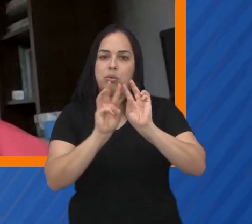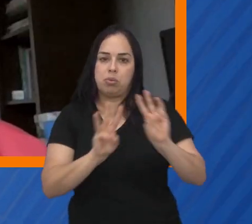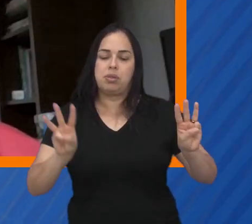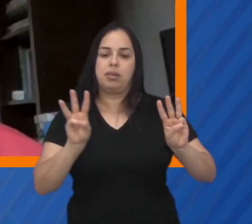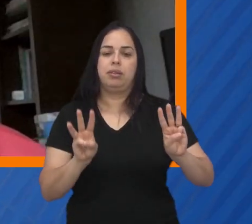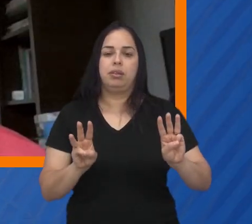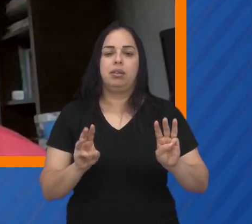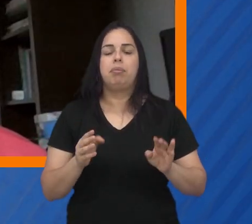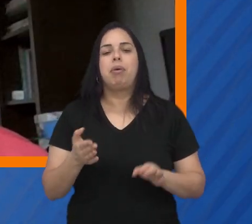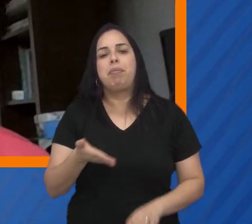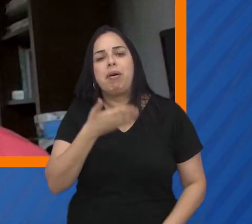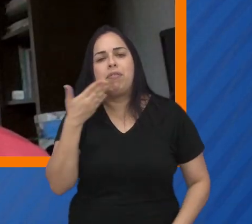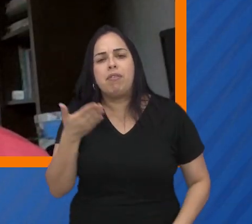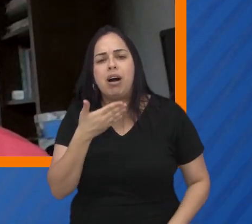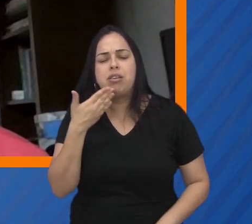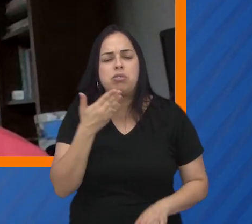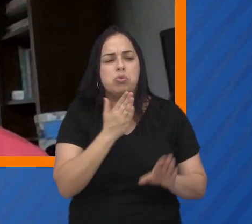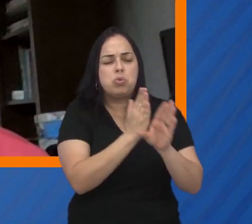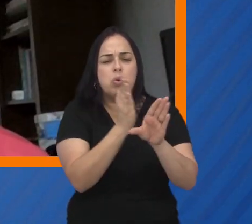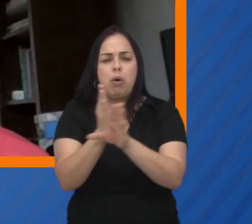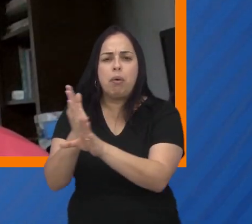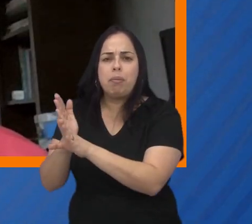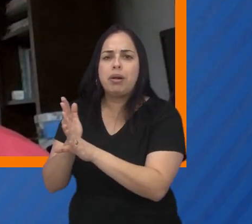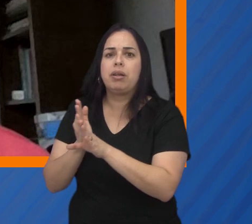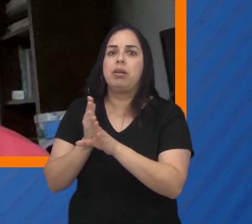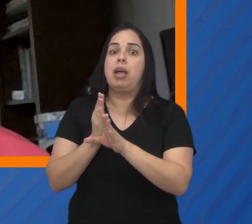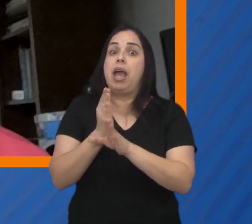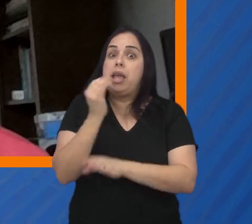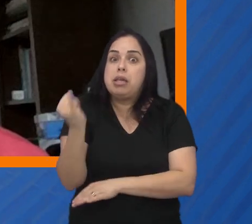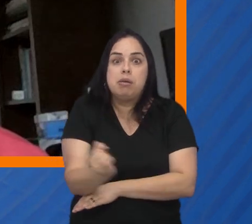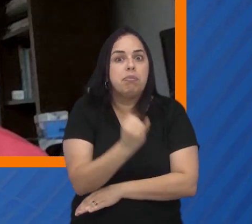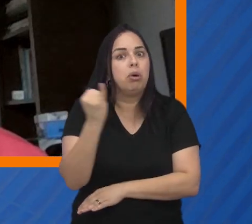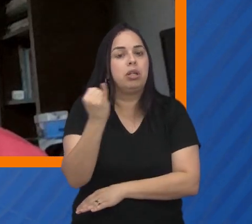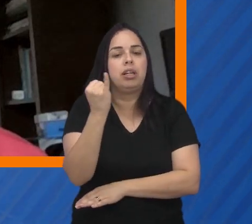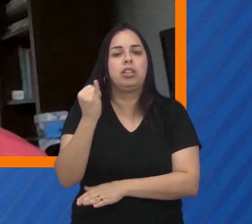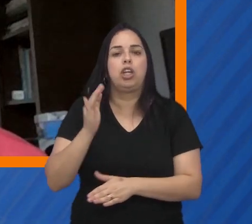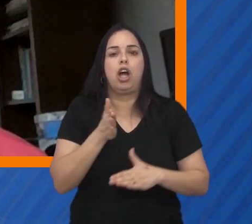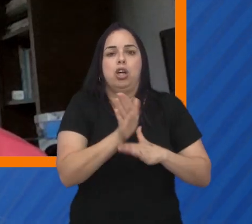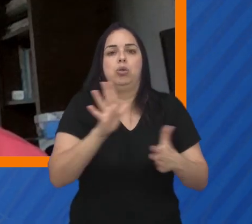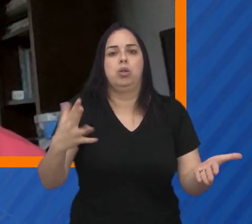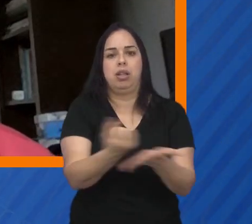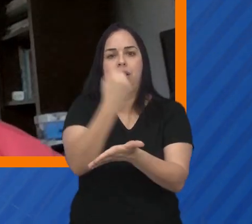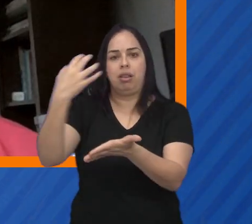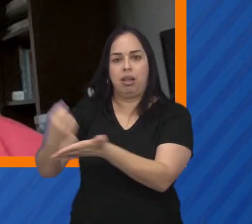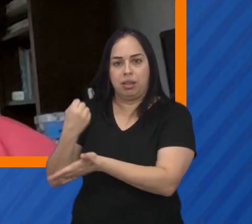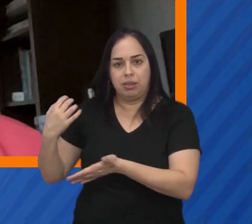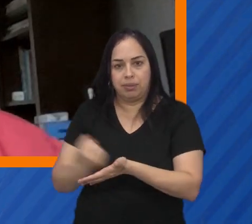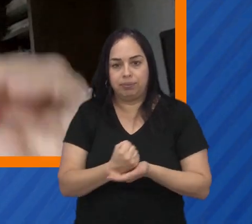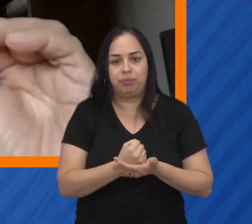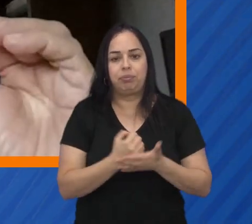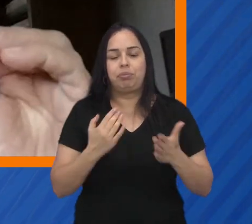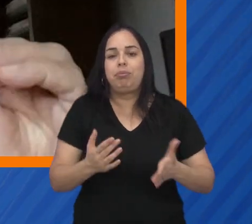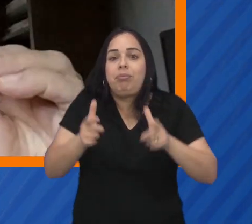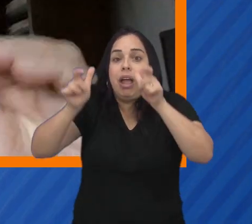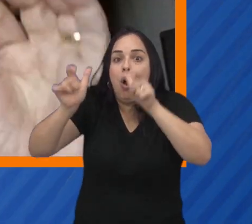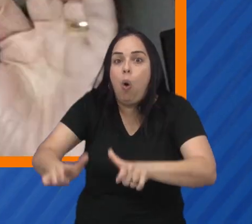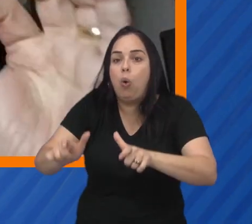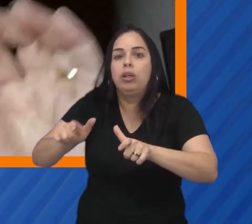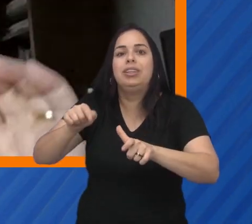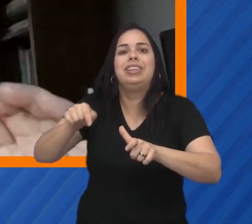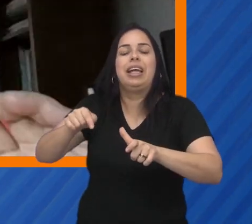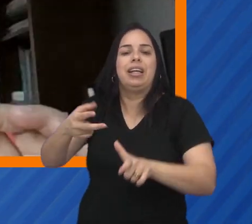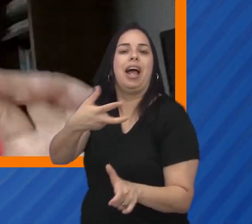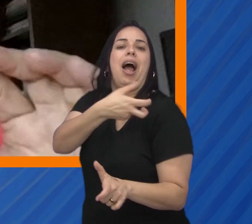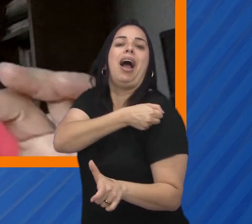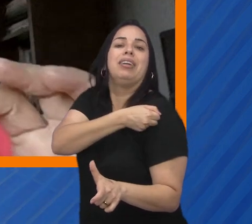médica, conhecer e encontrar facilmente os postos que administram o soro pode ser crucial para salvar vidas. O mapa